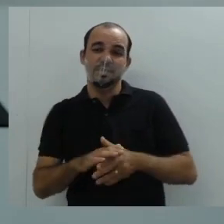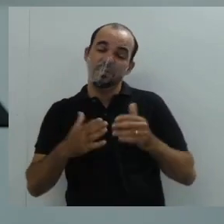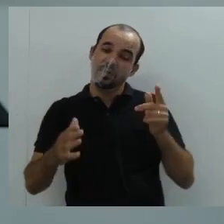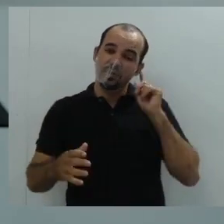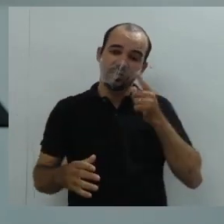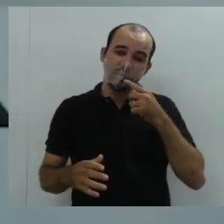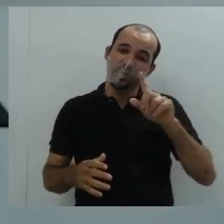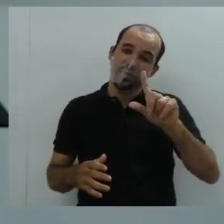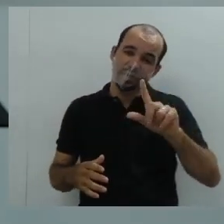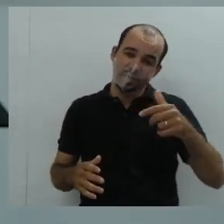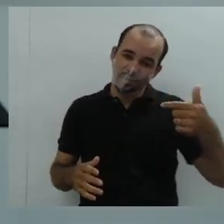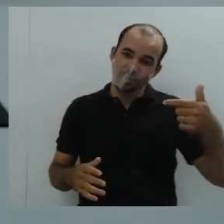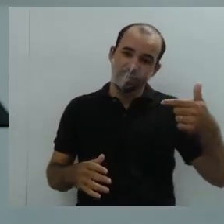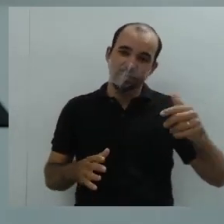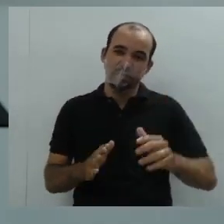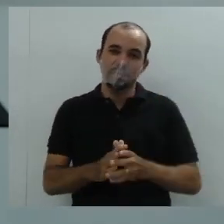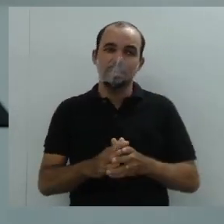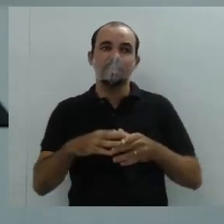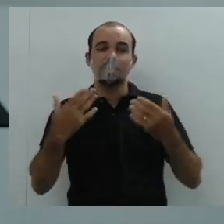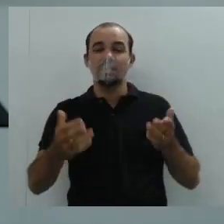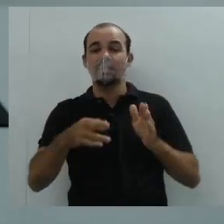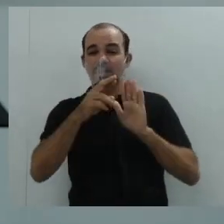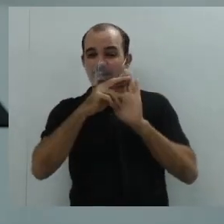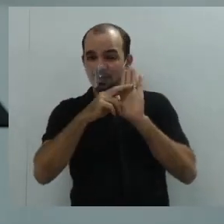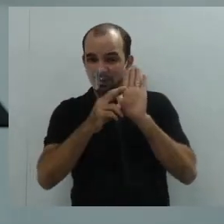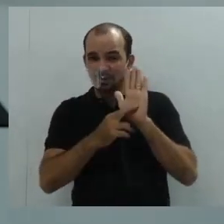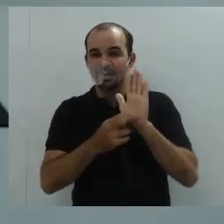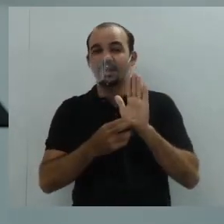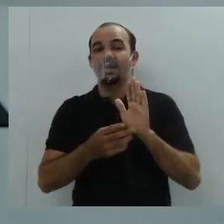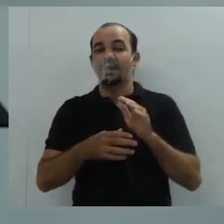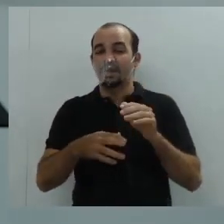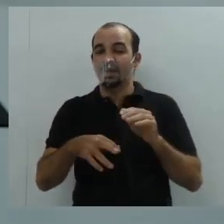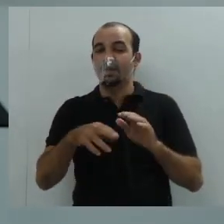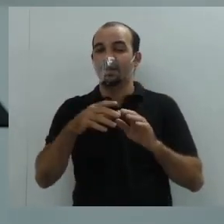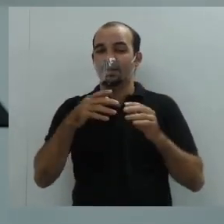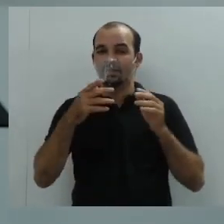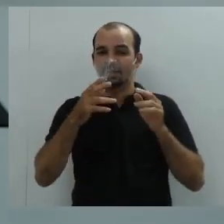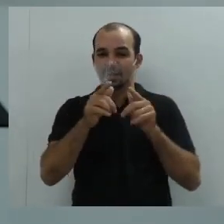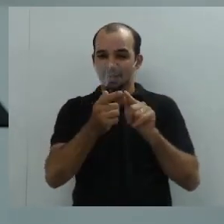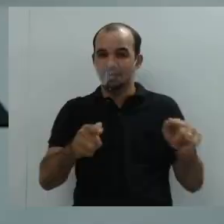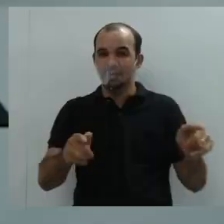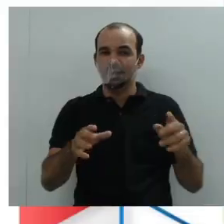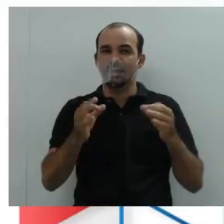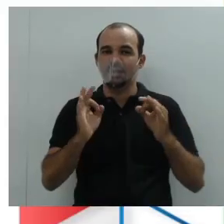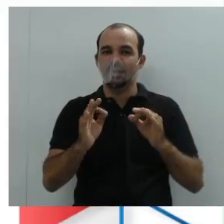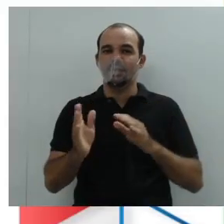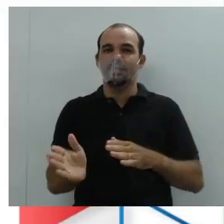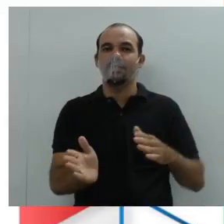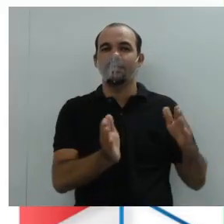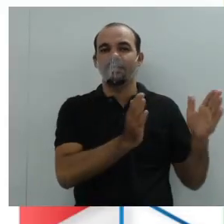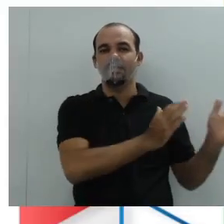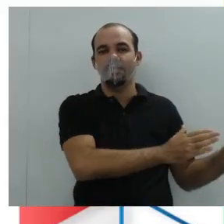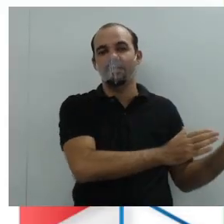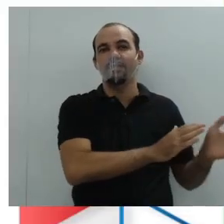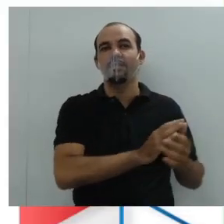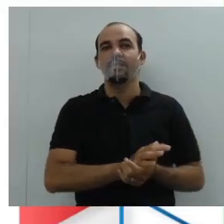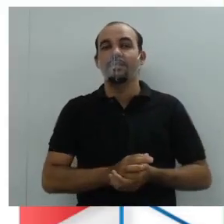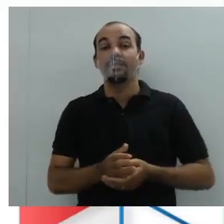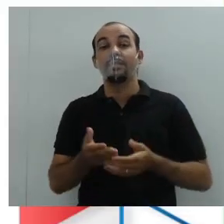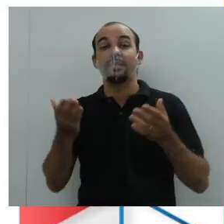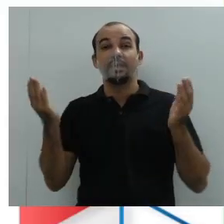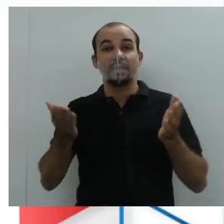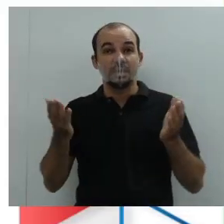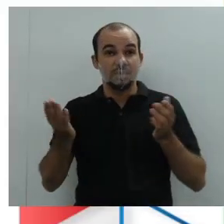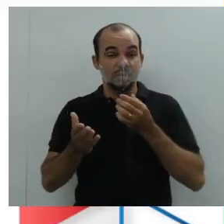sorteado as regras da gramática normativa. Sabendo disso, vamos passar. A gente vai se debruçar agora